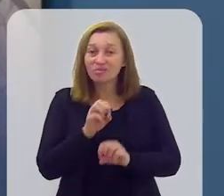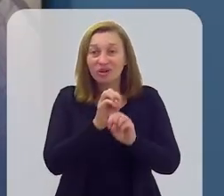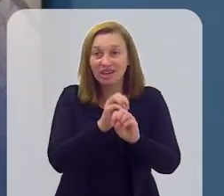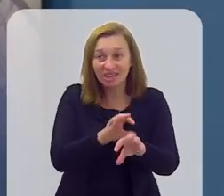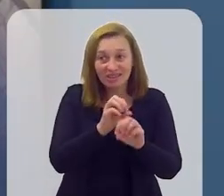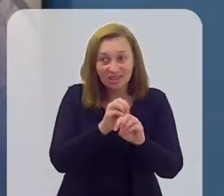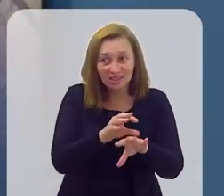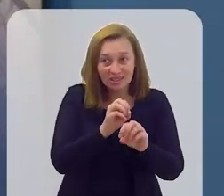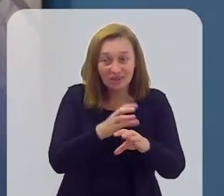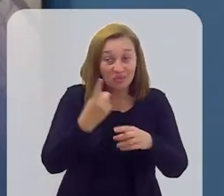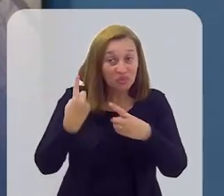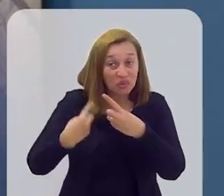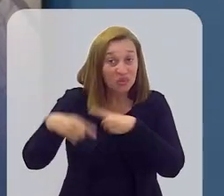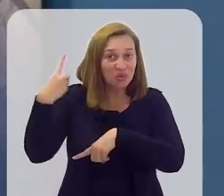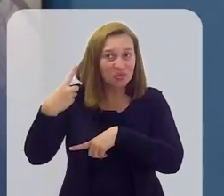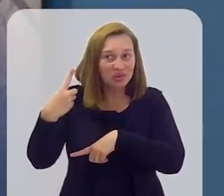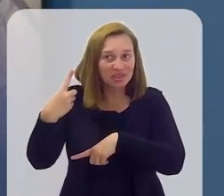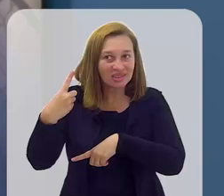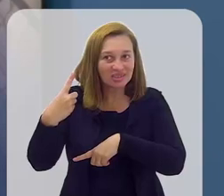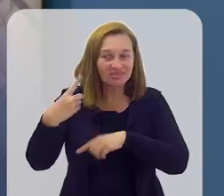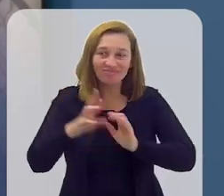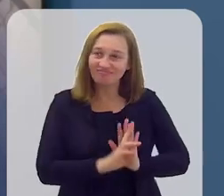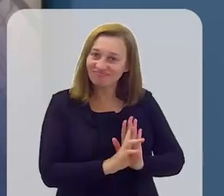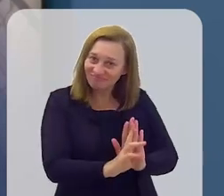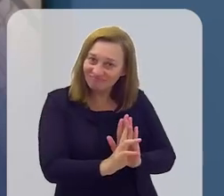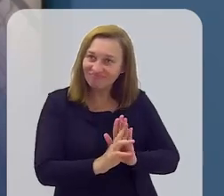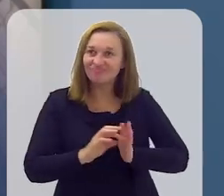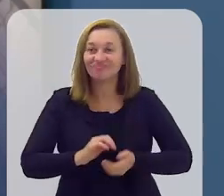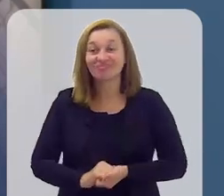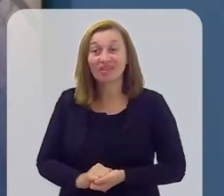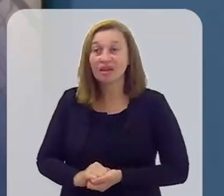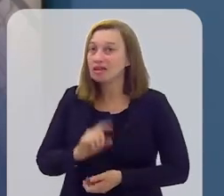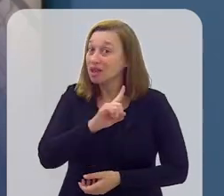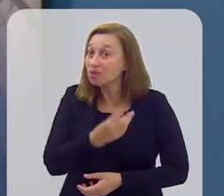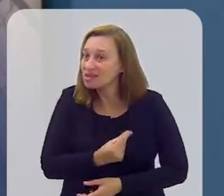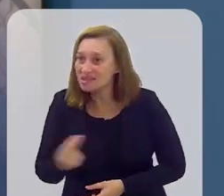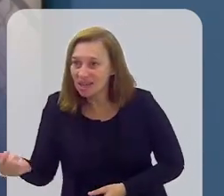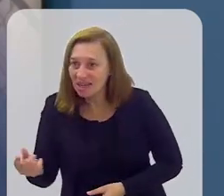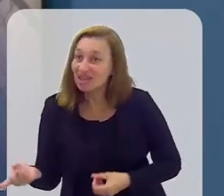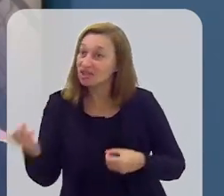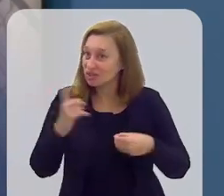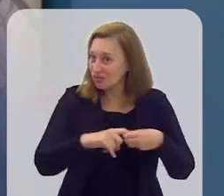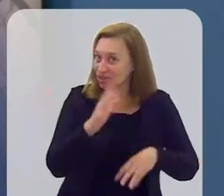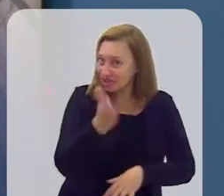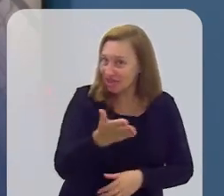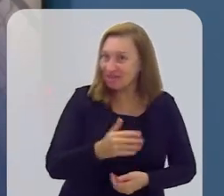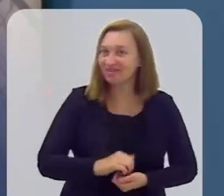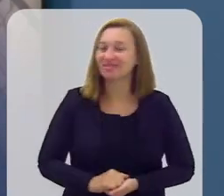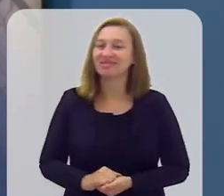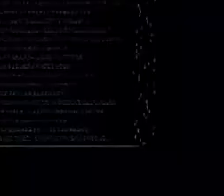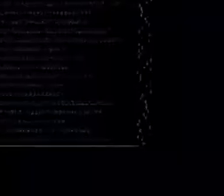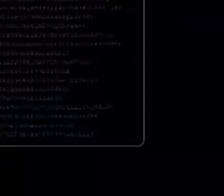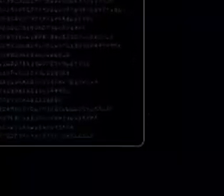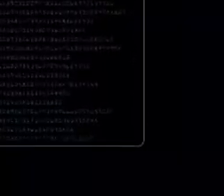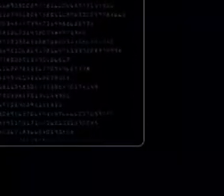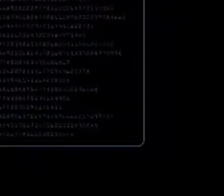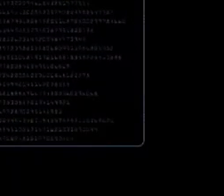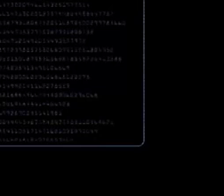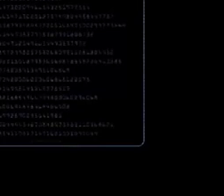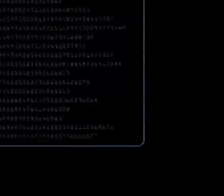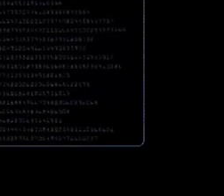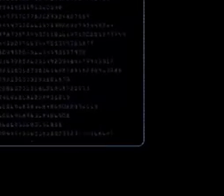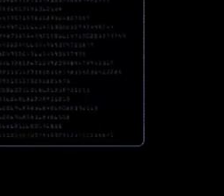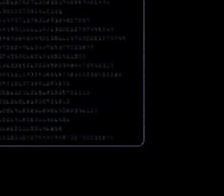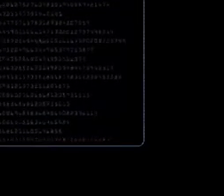educação, superação e representatividade. Não sai daí, que a gente volta já já. Música